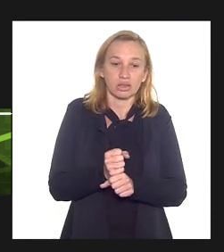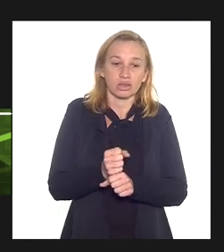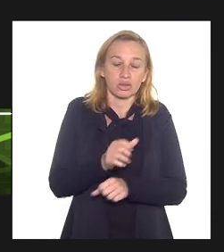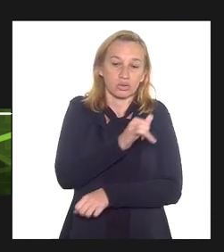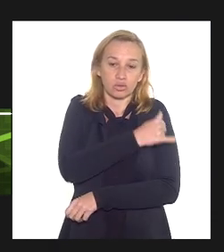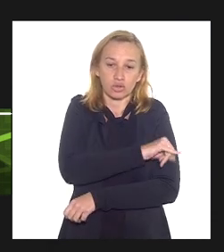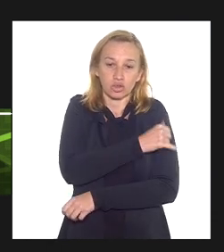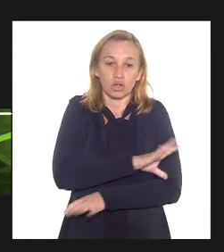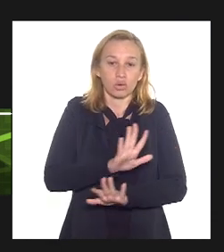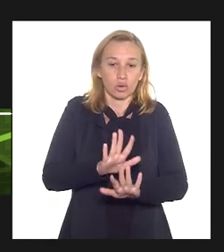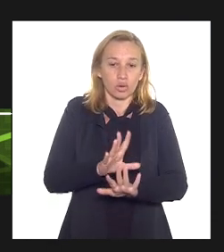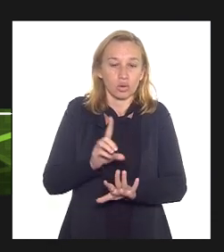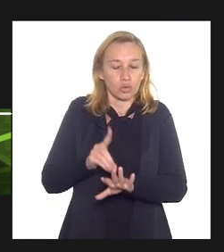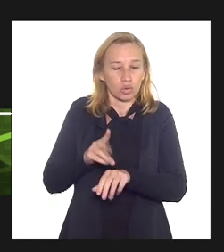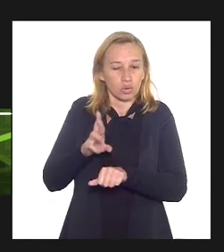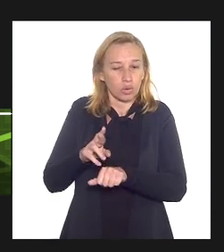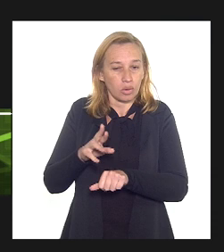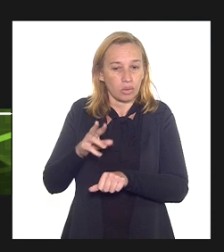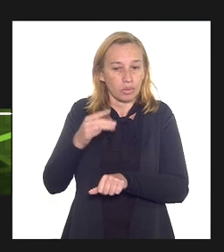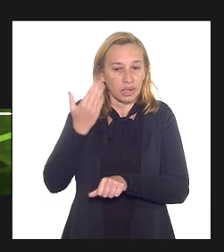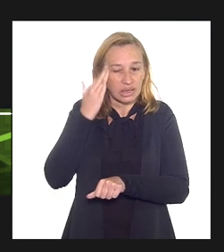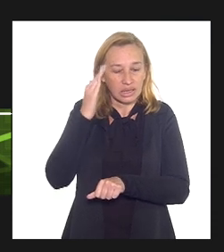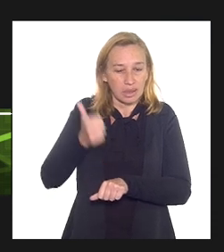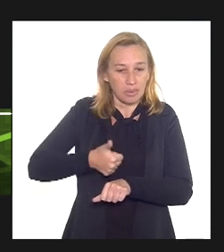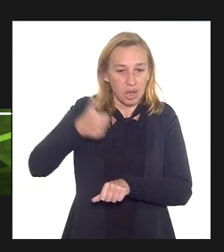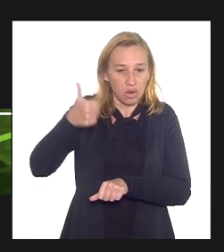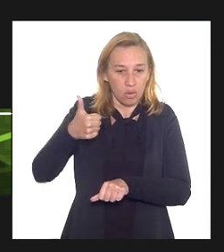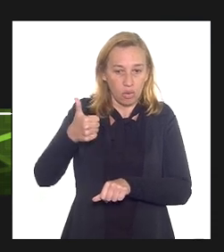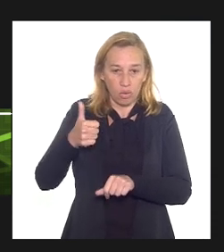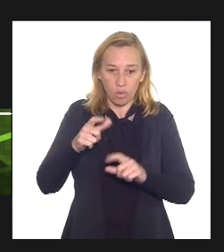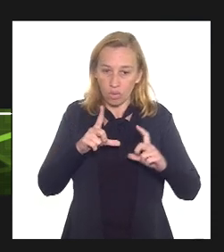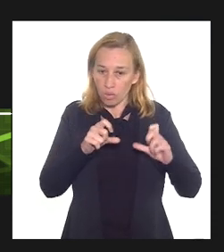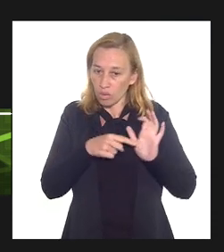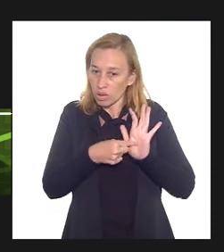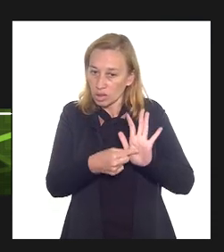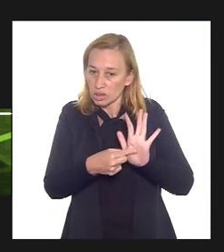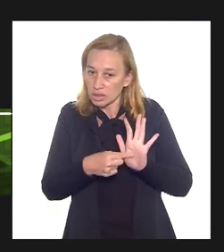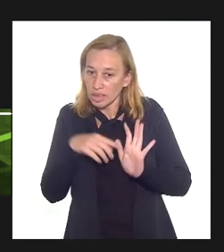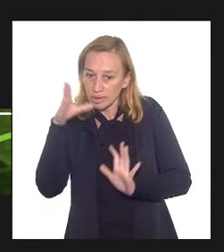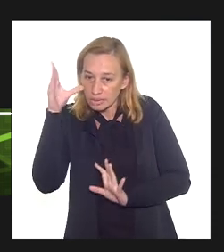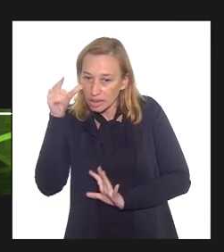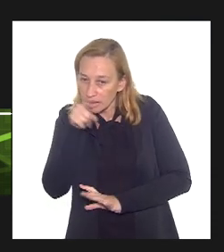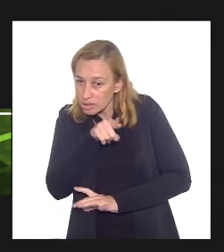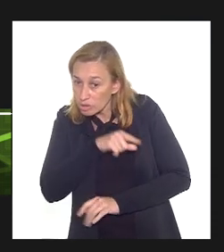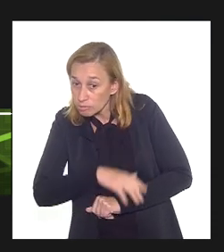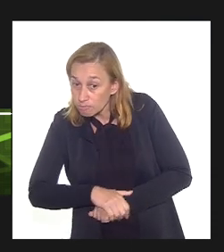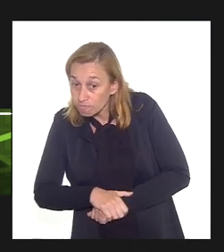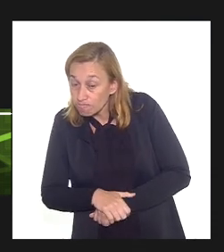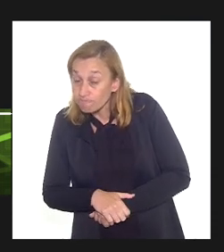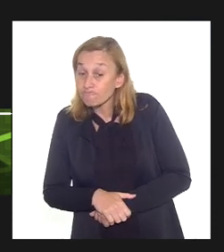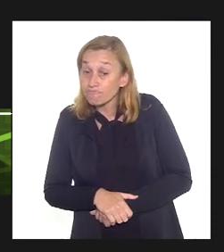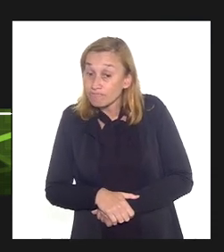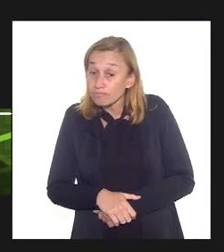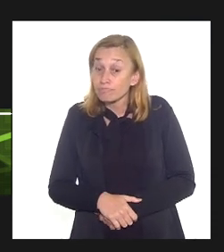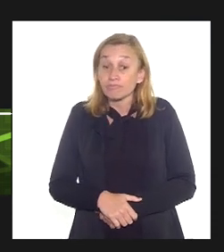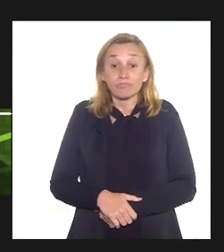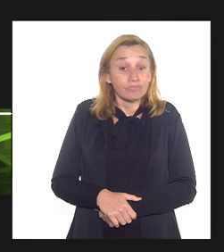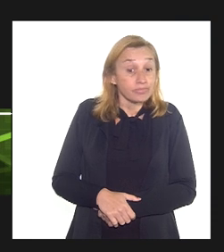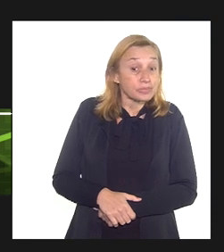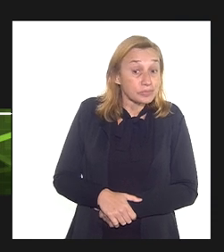doutor Gadeira para entender bem sua tabela que está muito interessante esses números que são